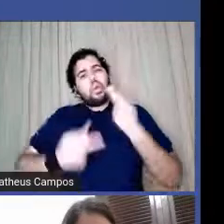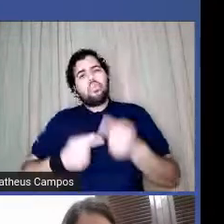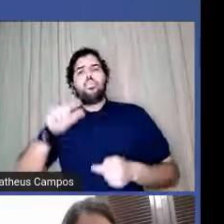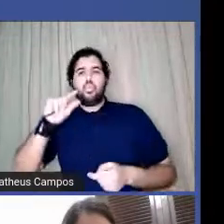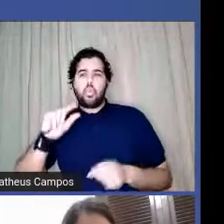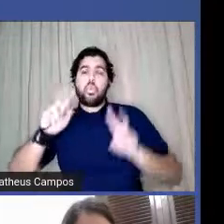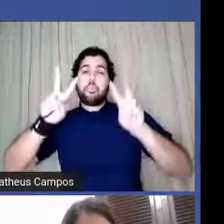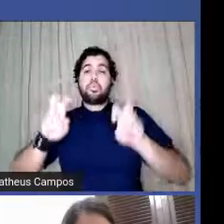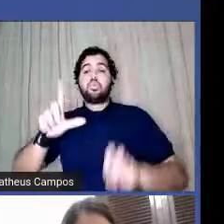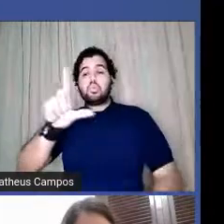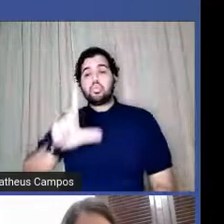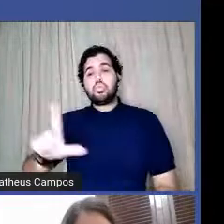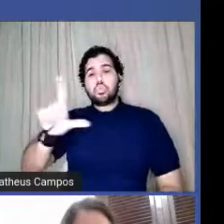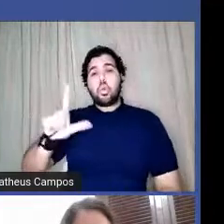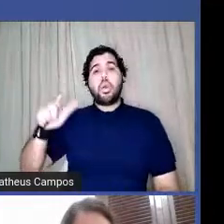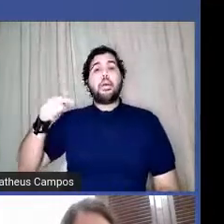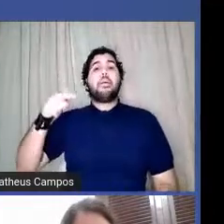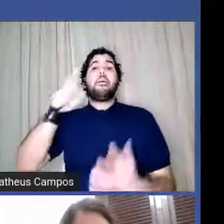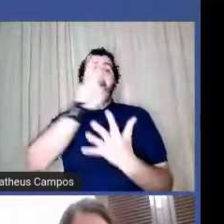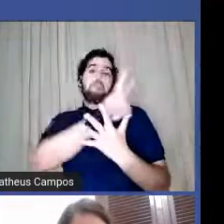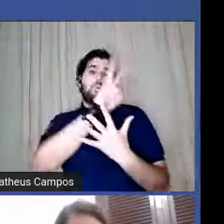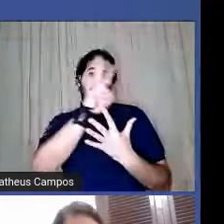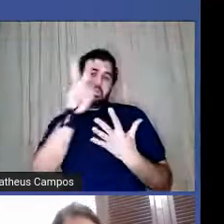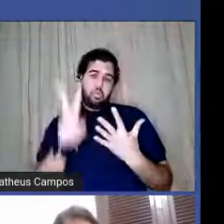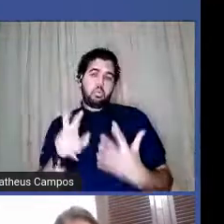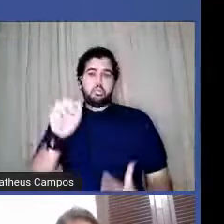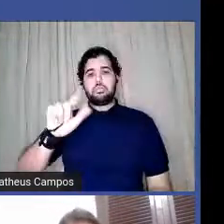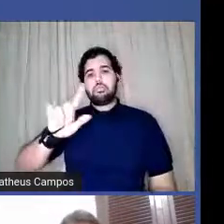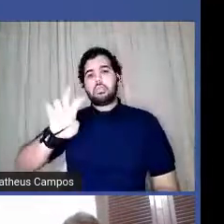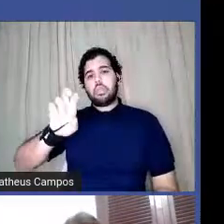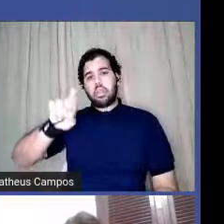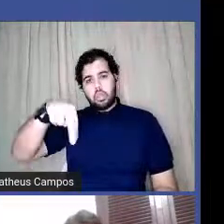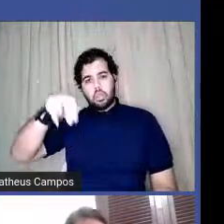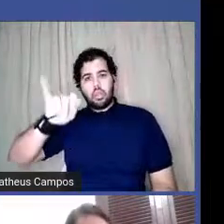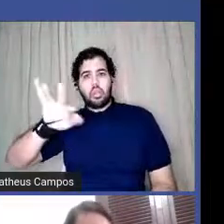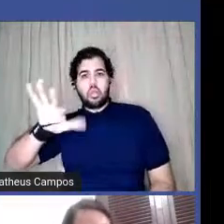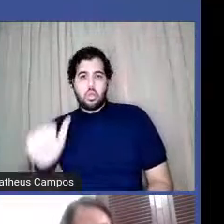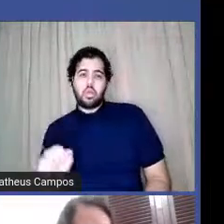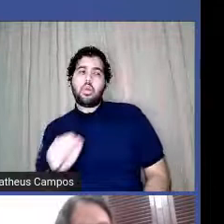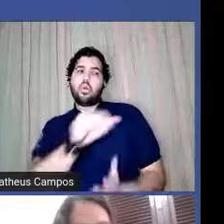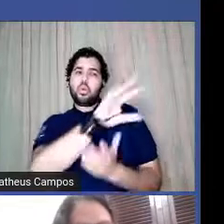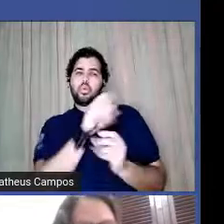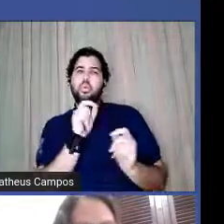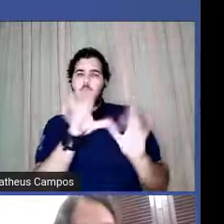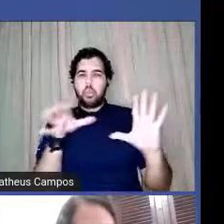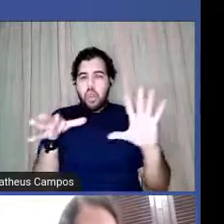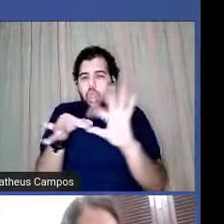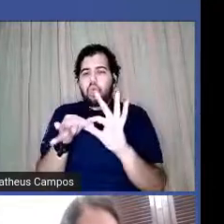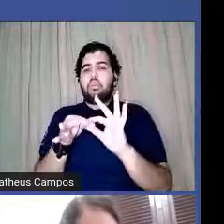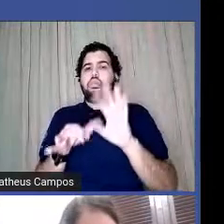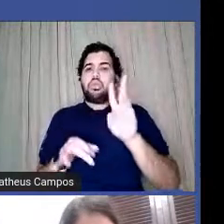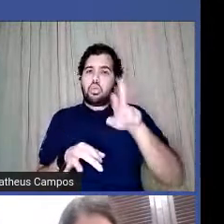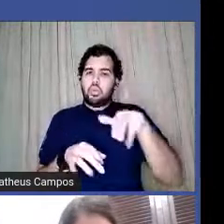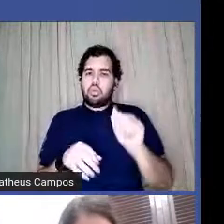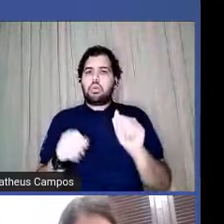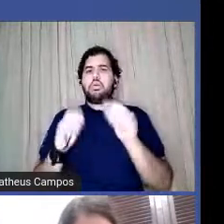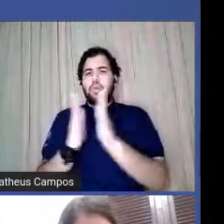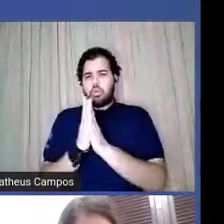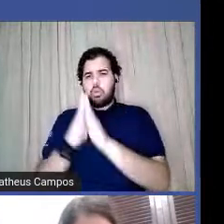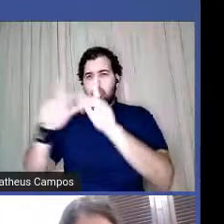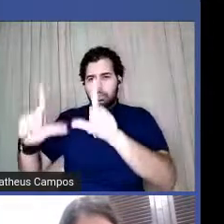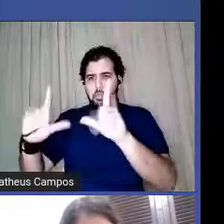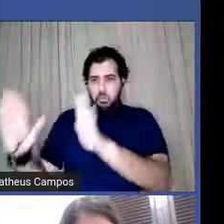literatura de alternativas, já puxando um tanto aí da fala da Bruna. Aí eu vou pedir para o Vinícius passar a olhada.